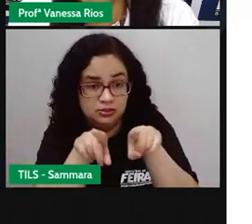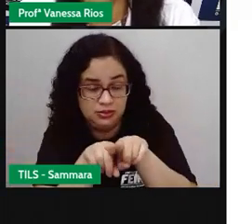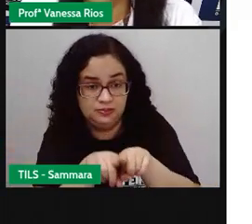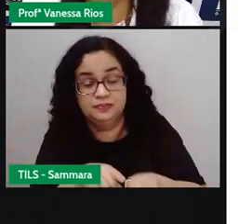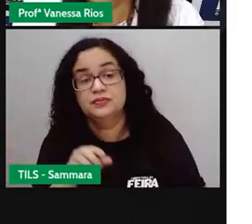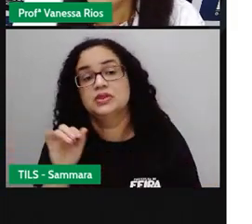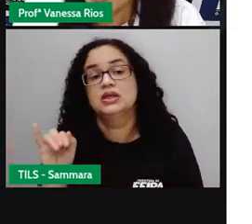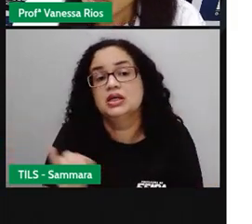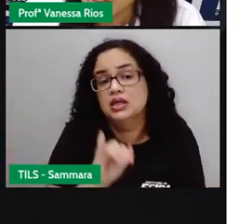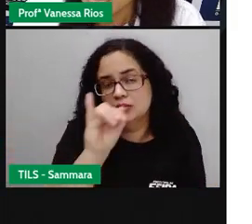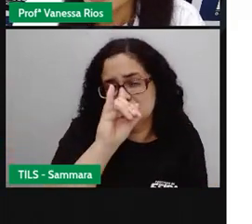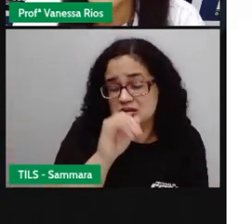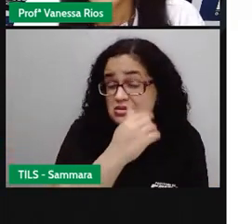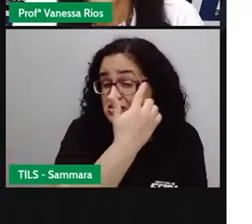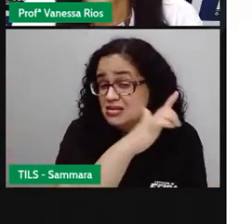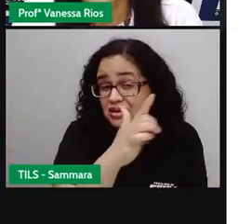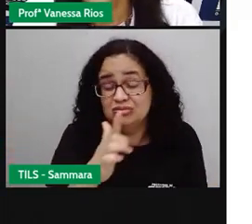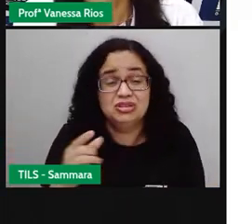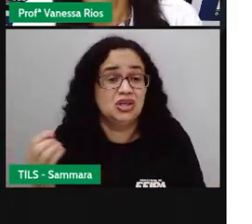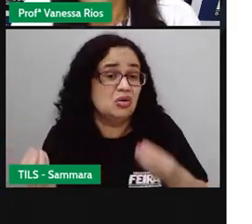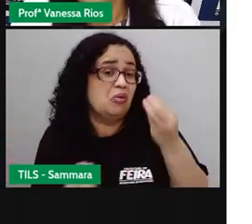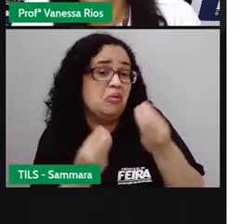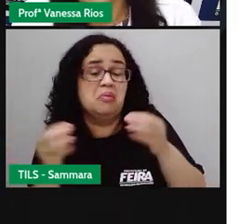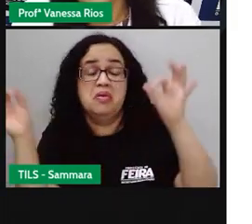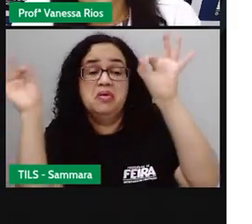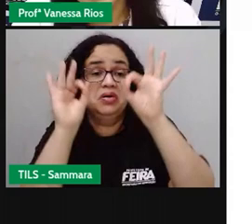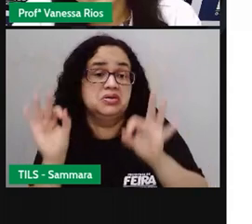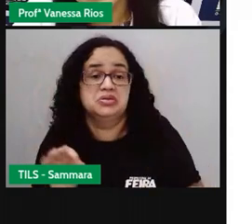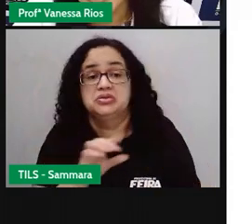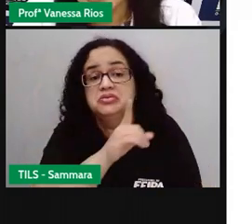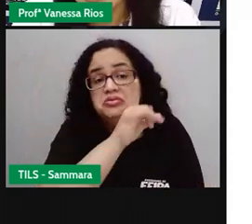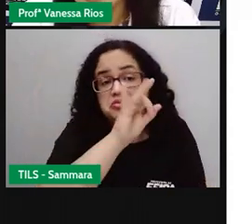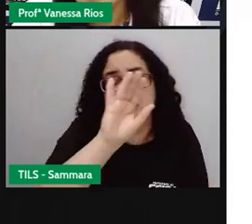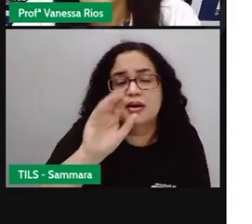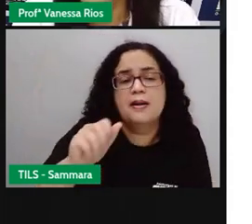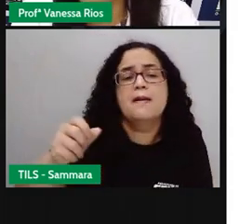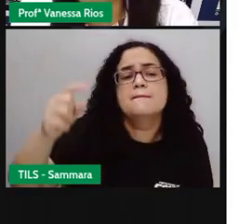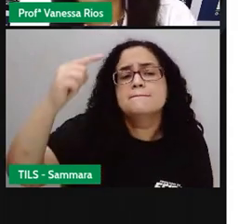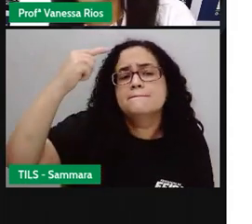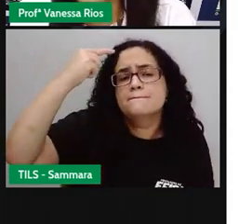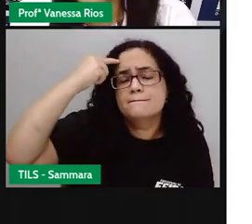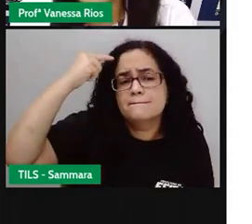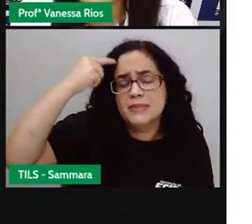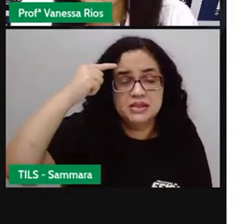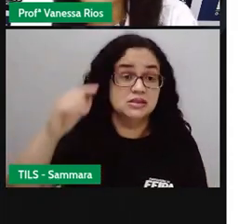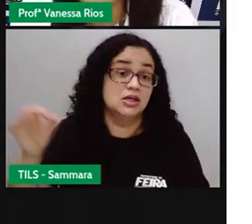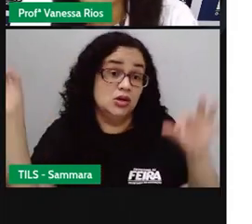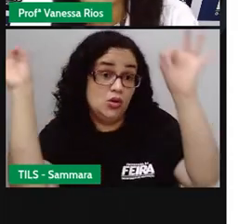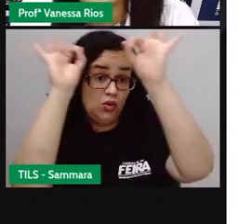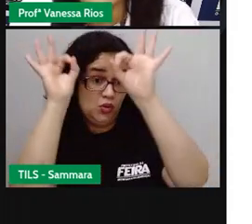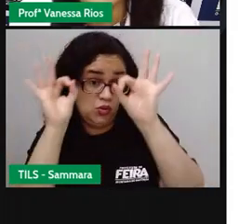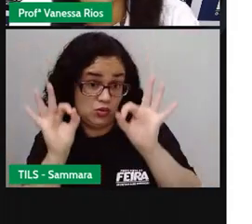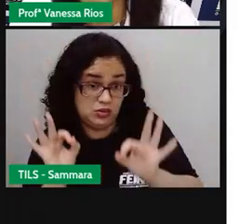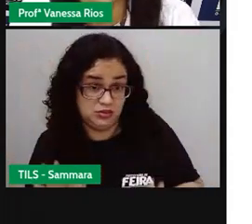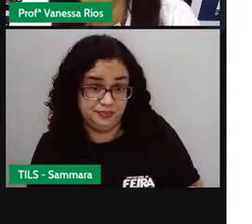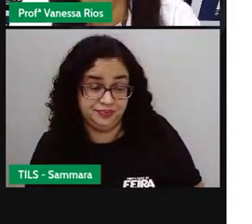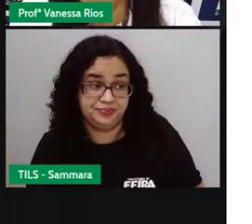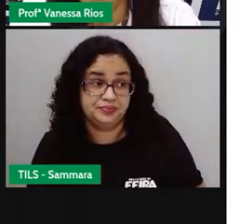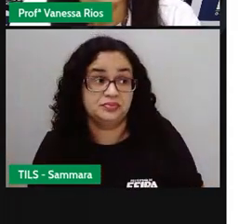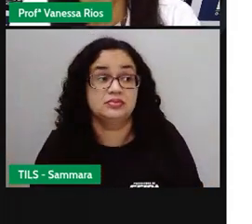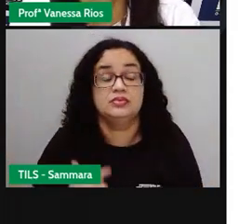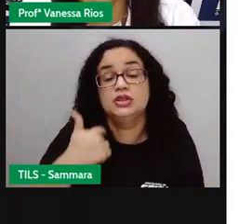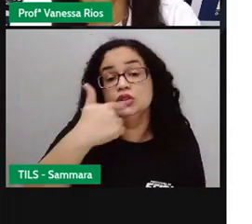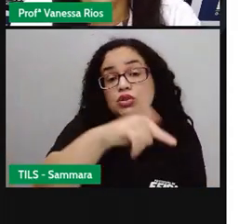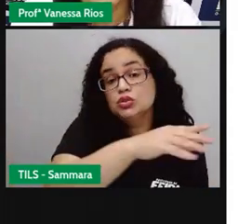Se você não tem rotina, né? É um ótimo momento aí para pensar nisso e tentar organizar a sua